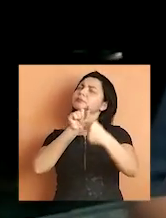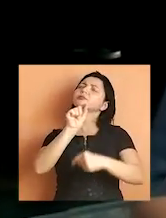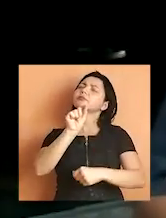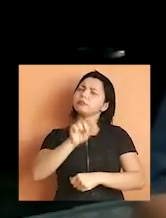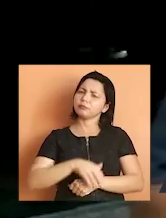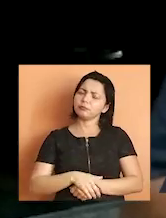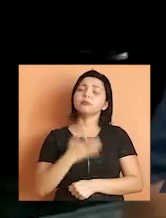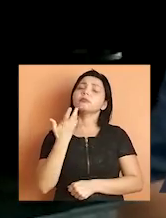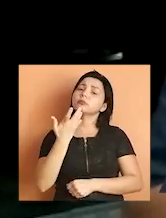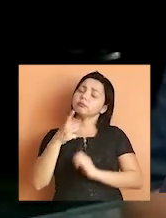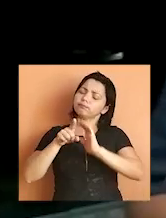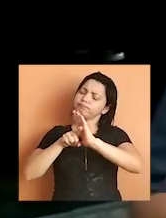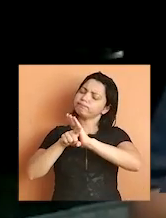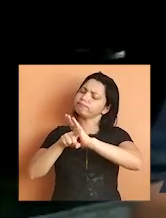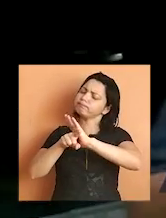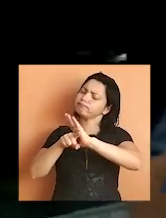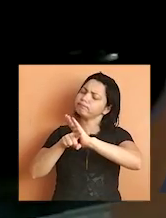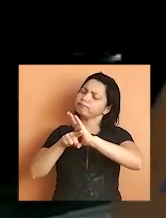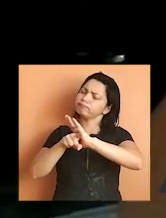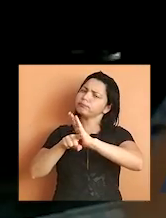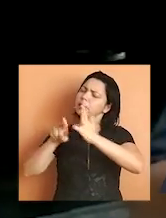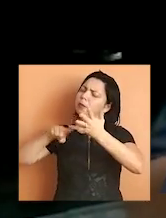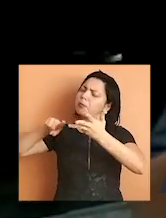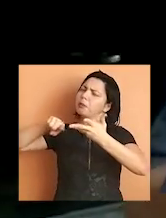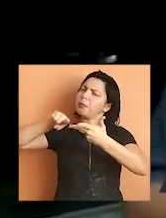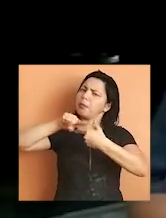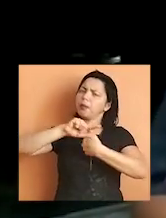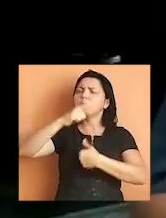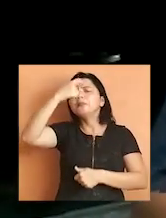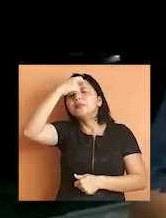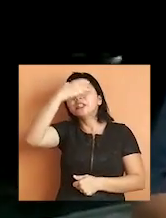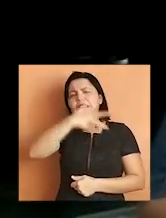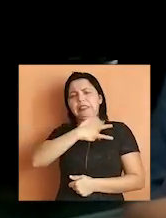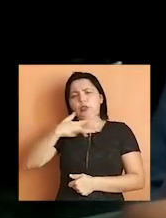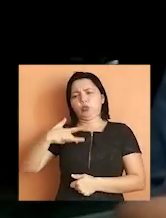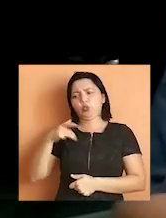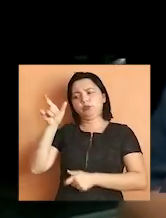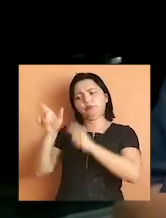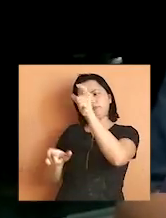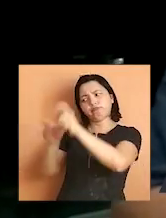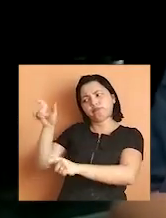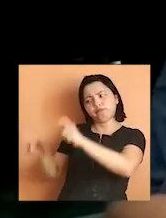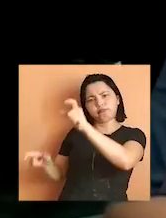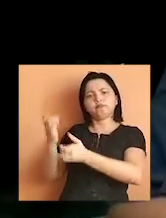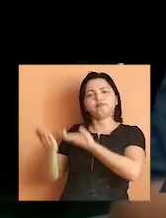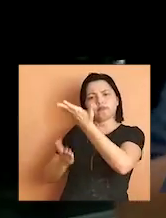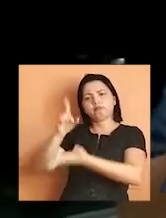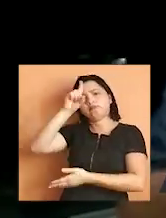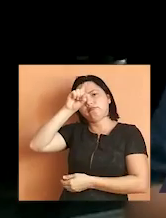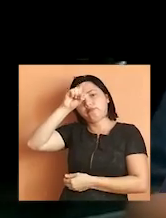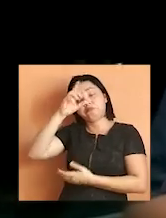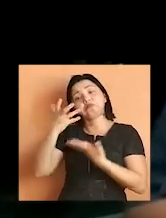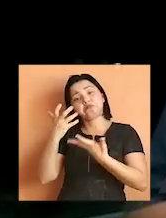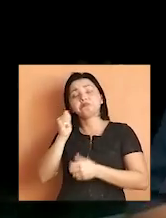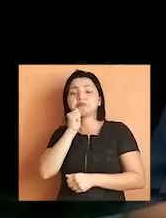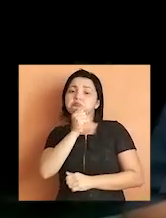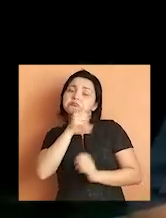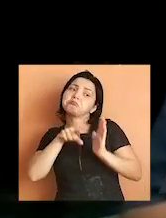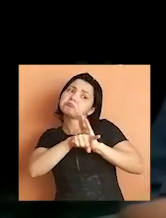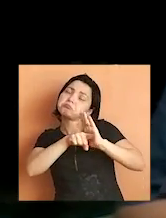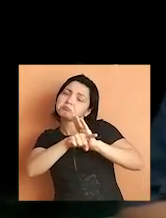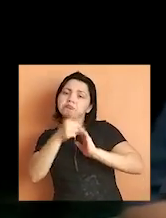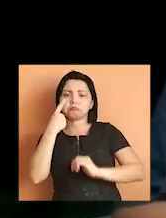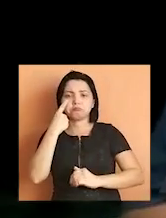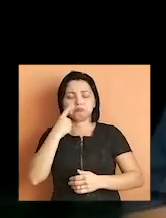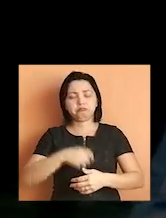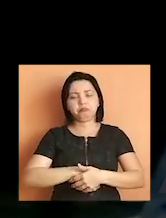objetivo analisar os aspectos da saúde mental dos profissionais de enfermagem. Contamos com a enfermagem no